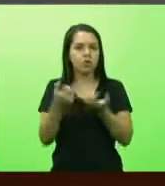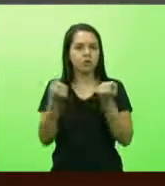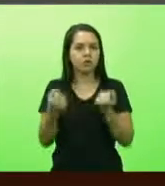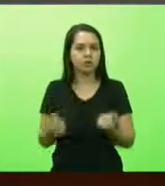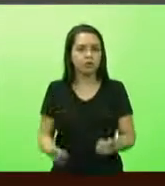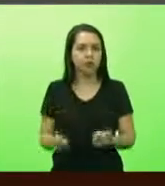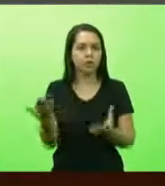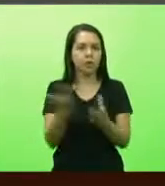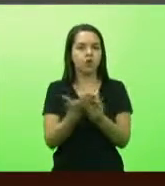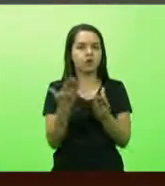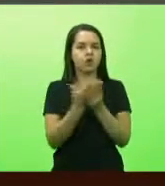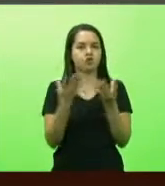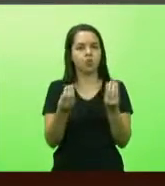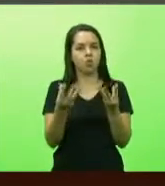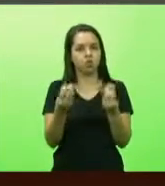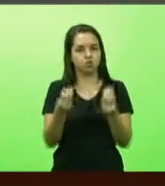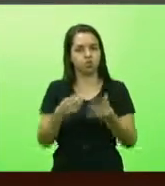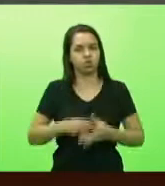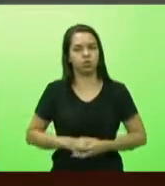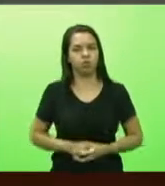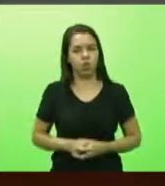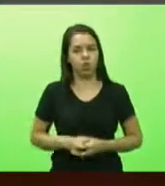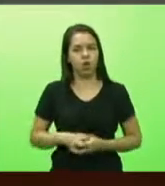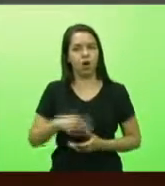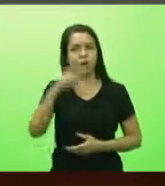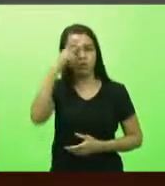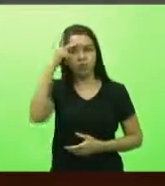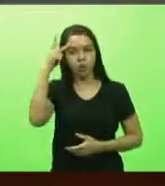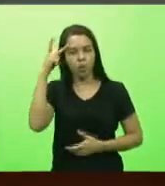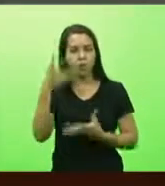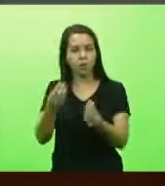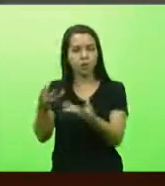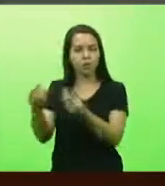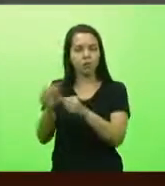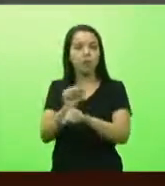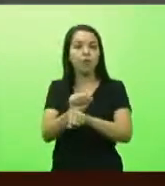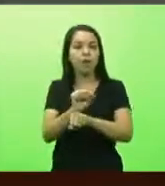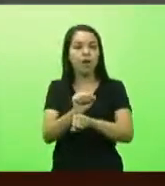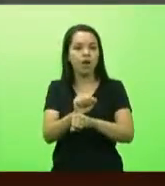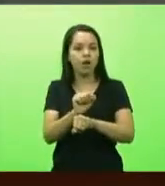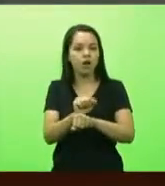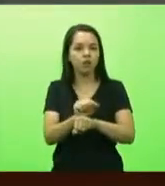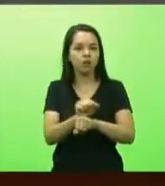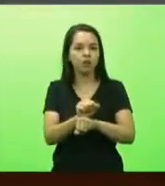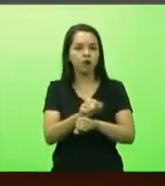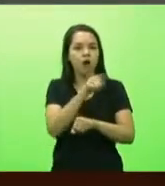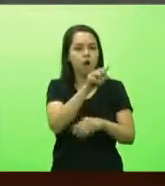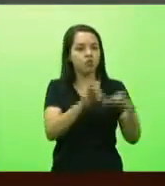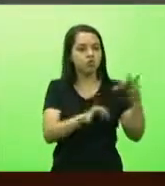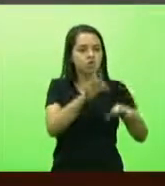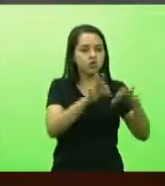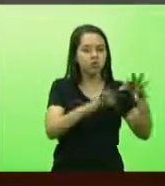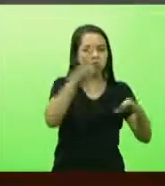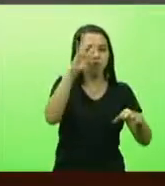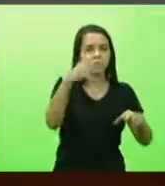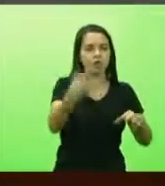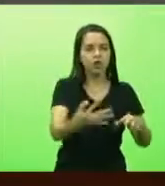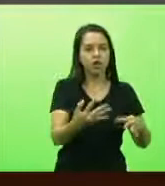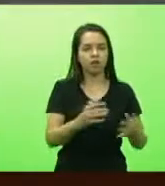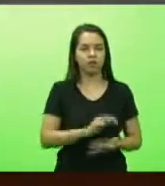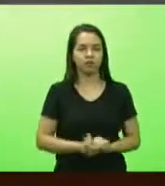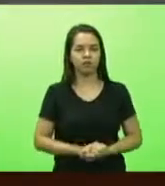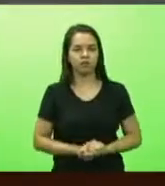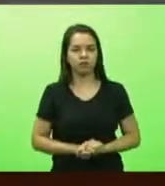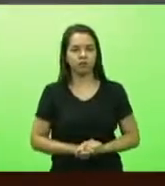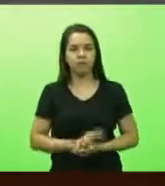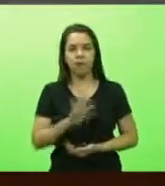Quanta gente esperando uma solução da justiça e a justiça neste caso